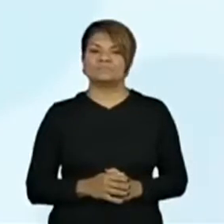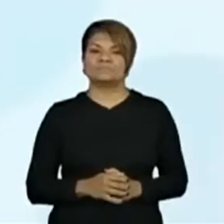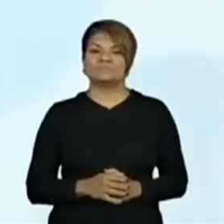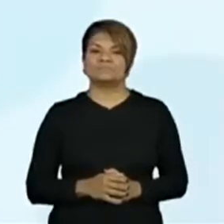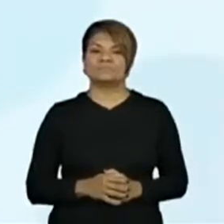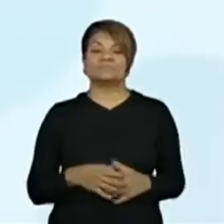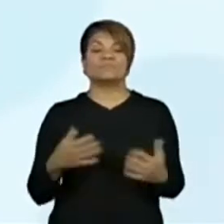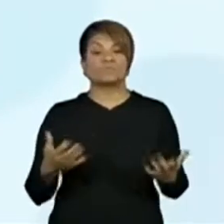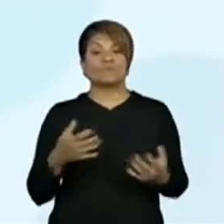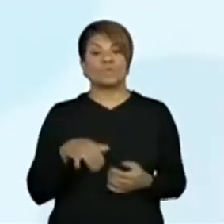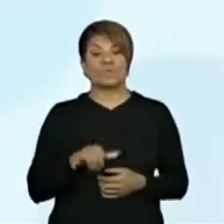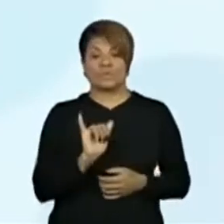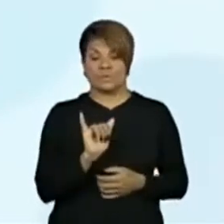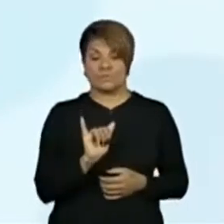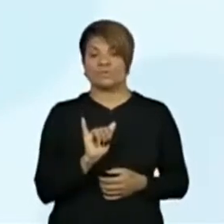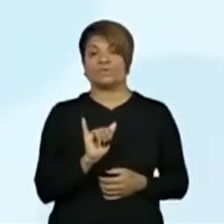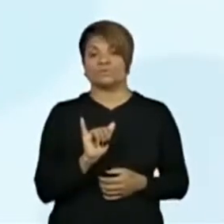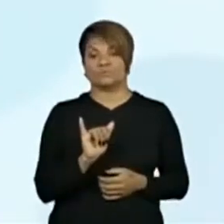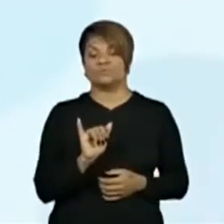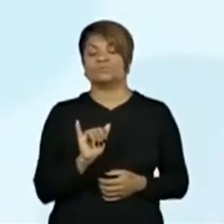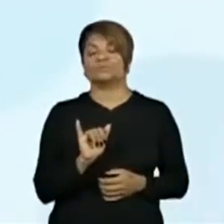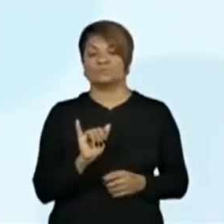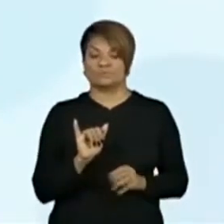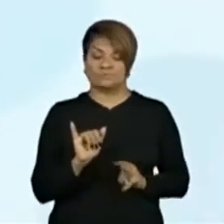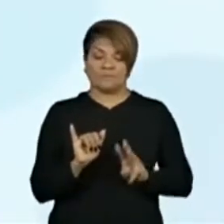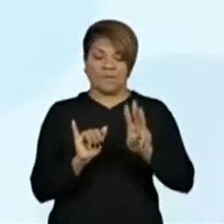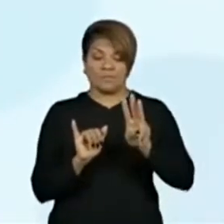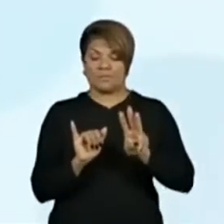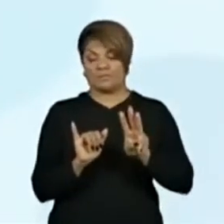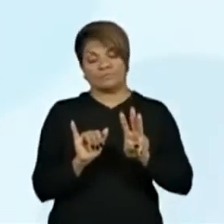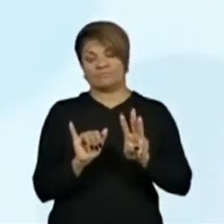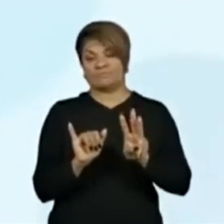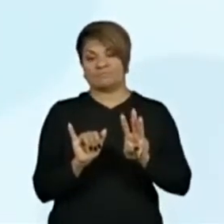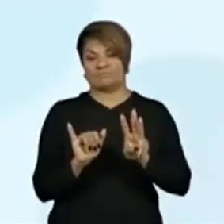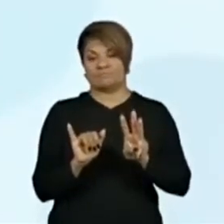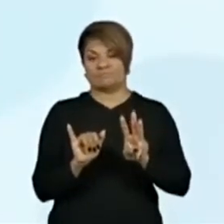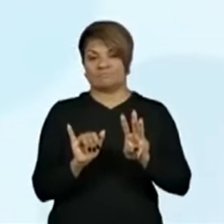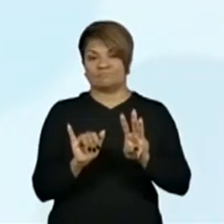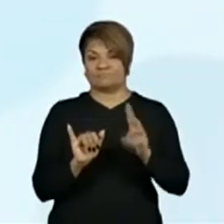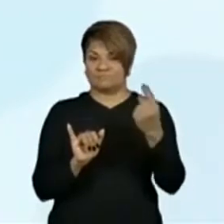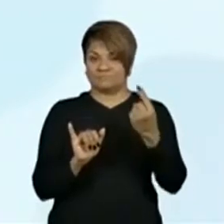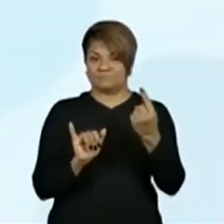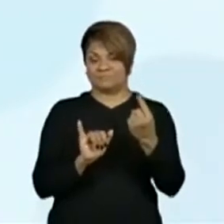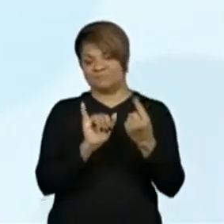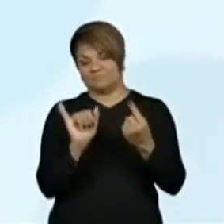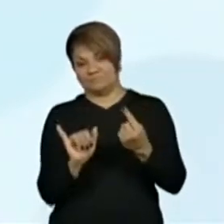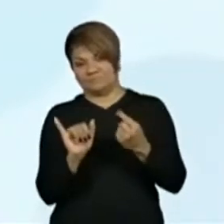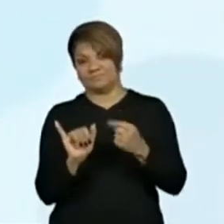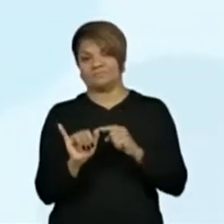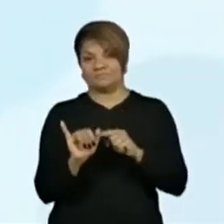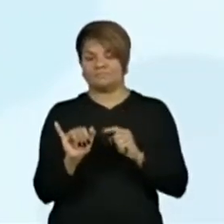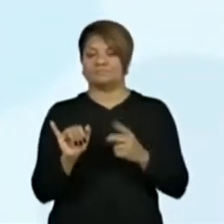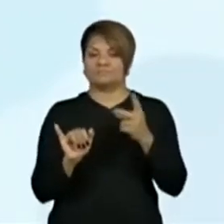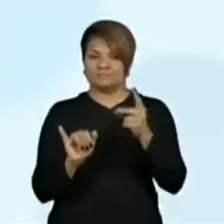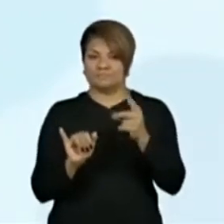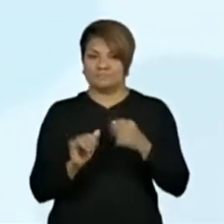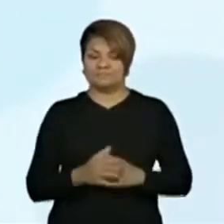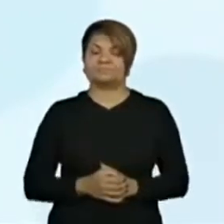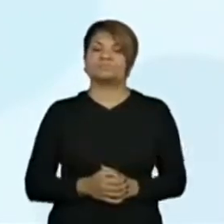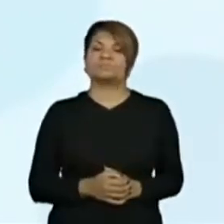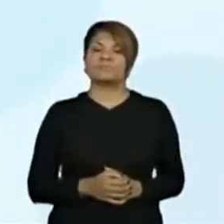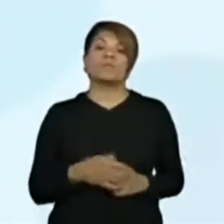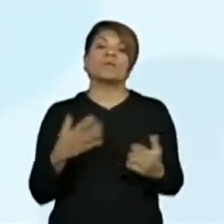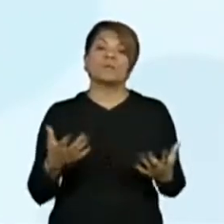O Y vem depois do W. Né, ó? É o último que tem lá o tracinho que a professora Kery. Então,